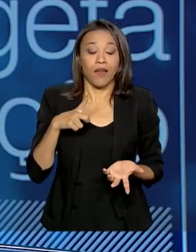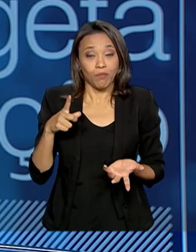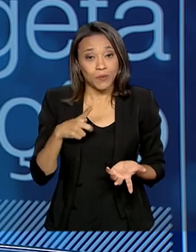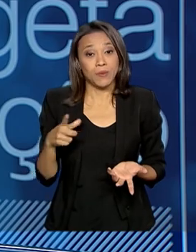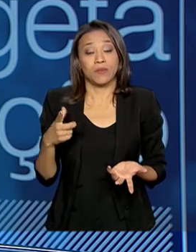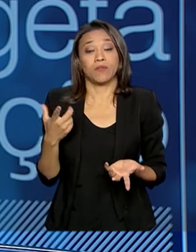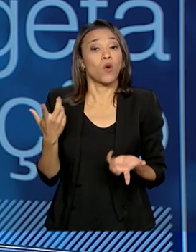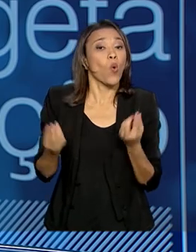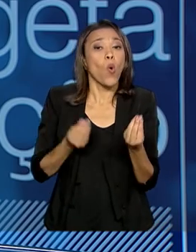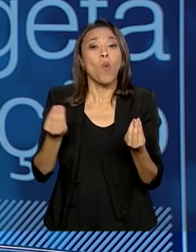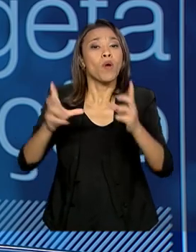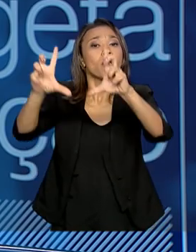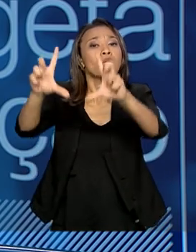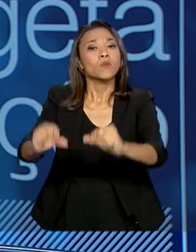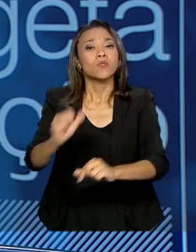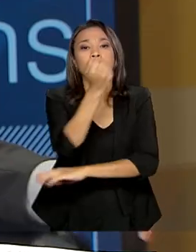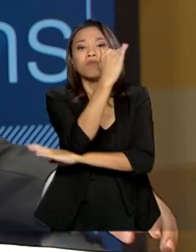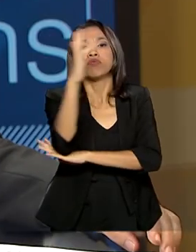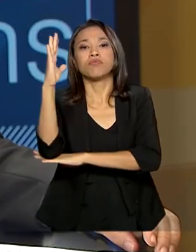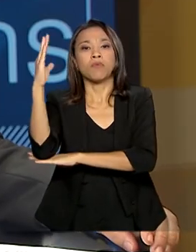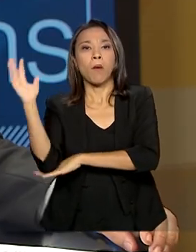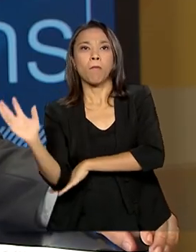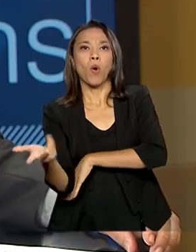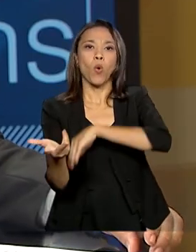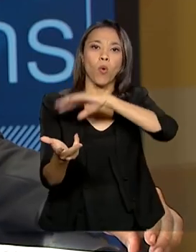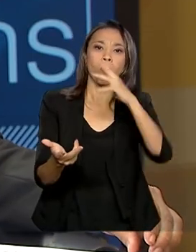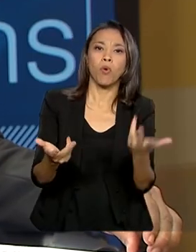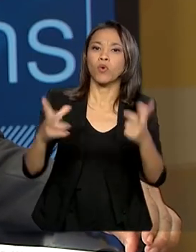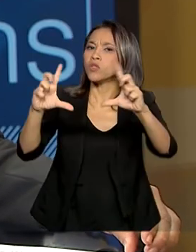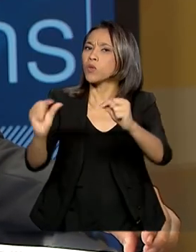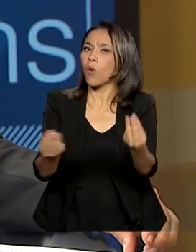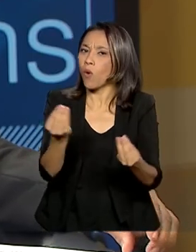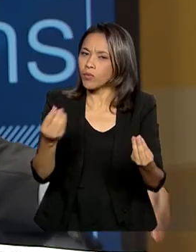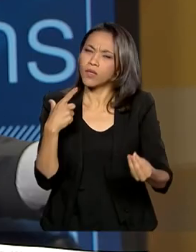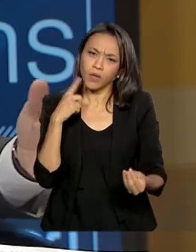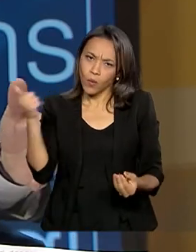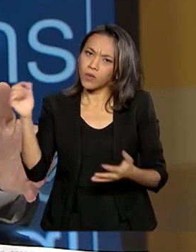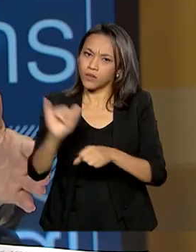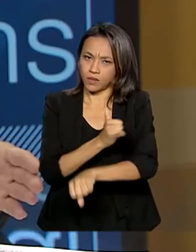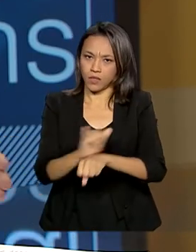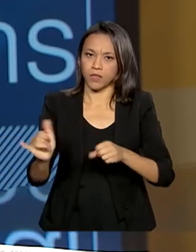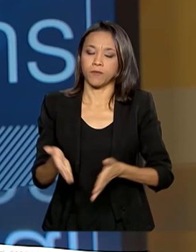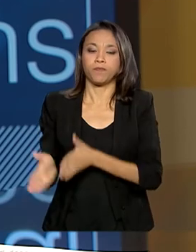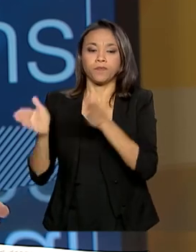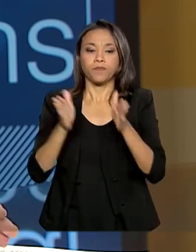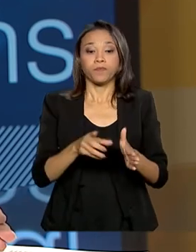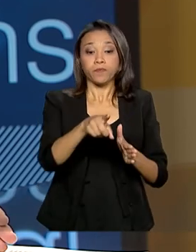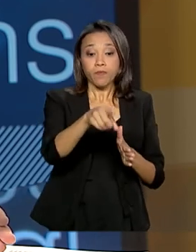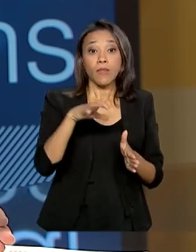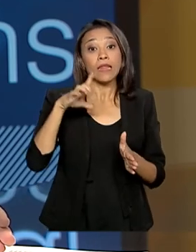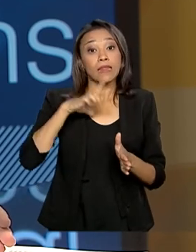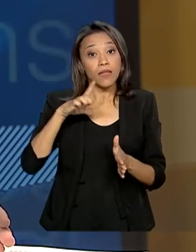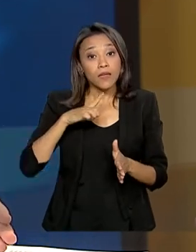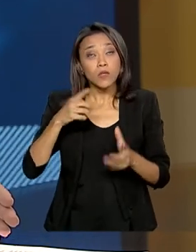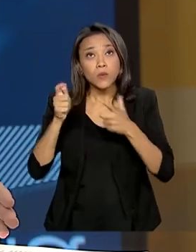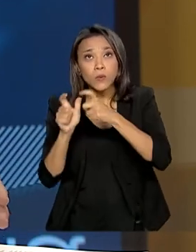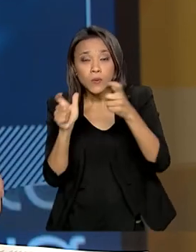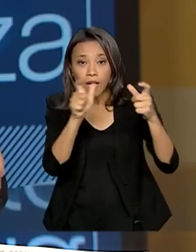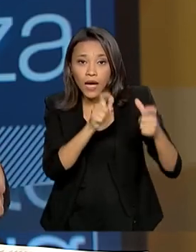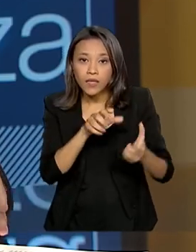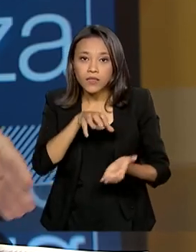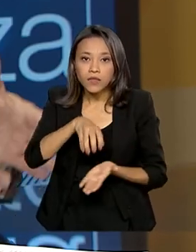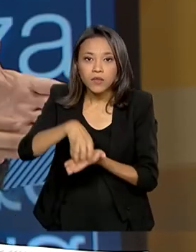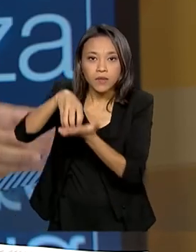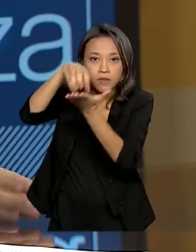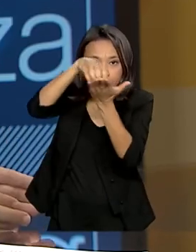aquilo diminua o desmatamento. Perfeito. Existem unidades de conservação federais no país que têm a exploração